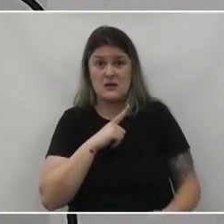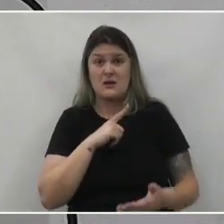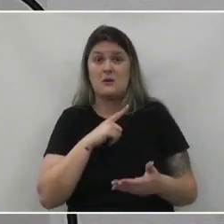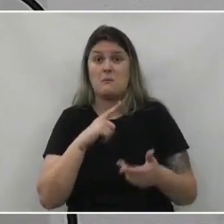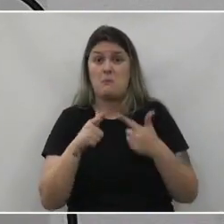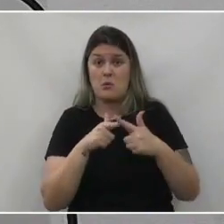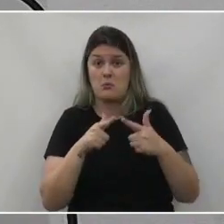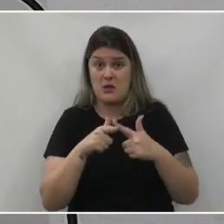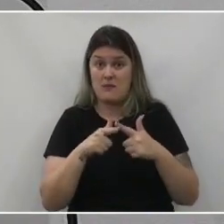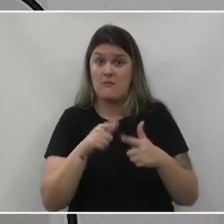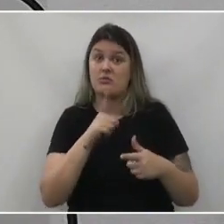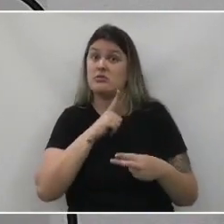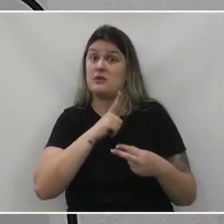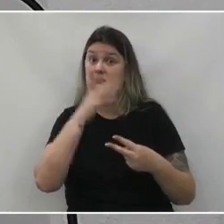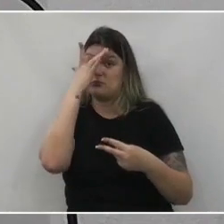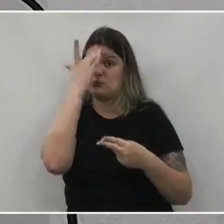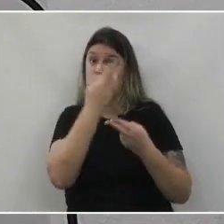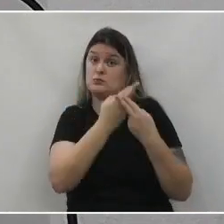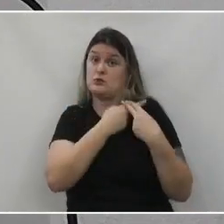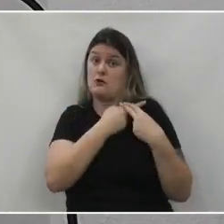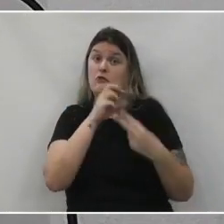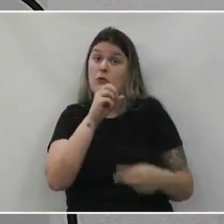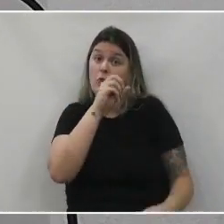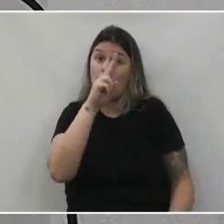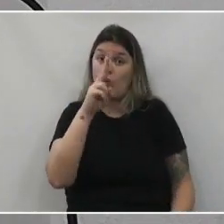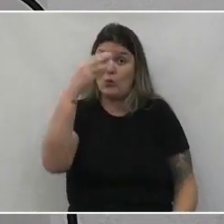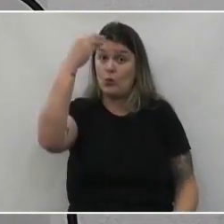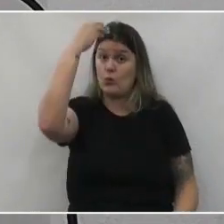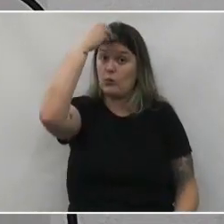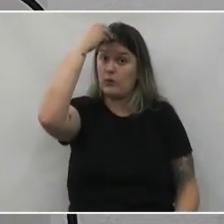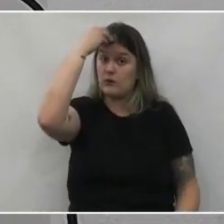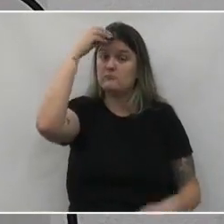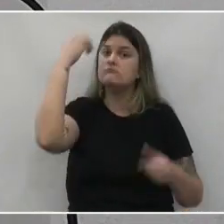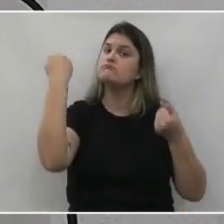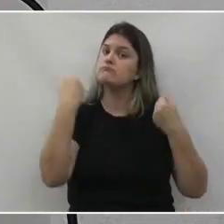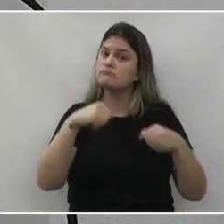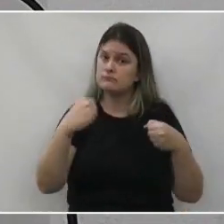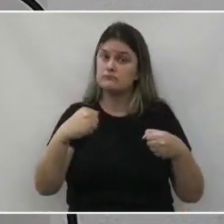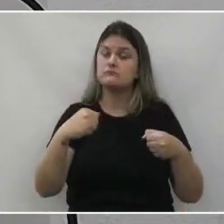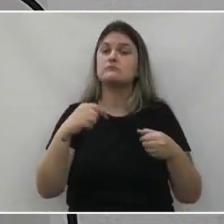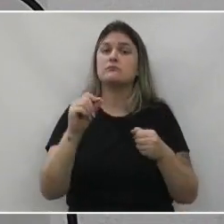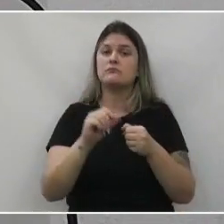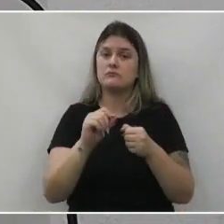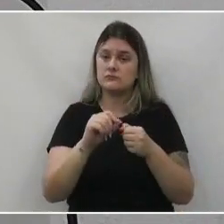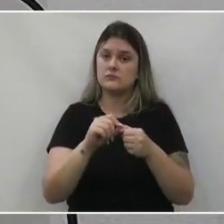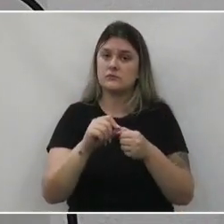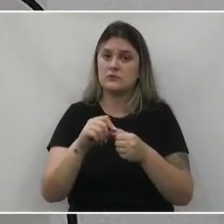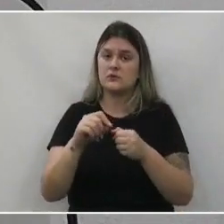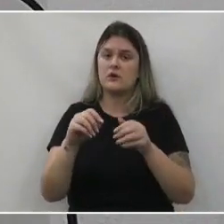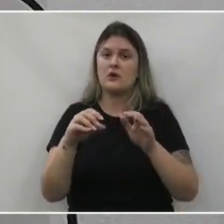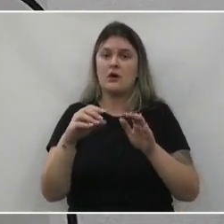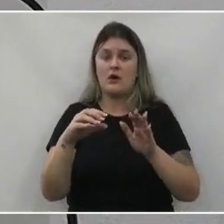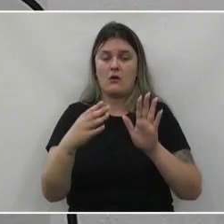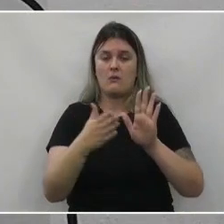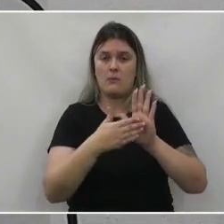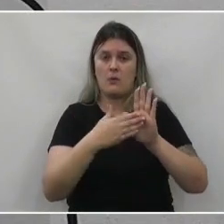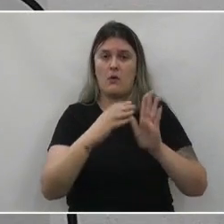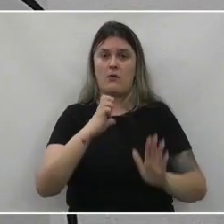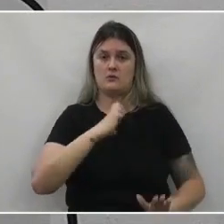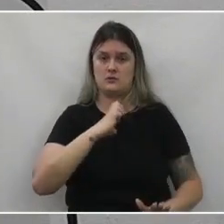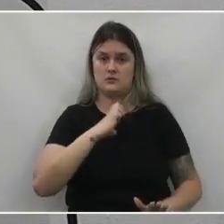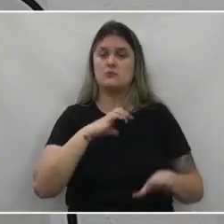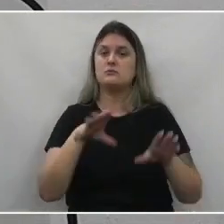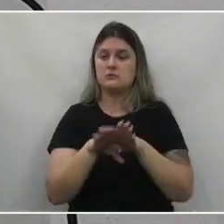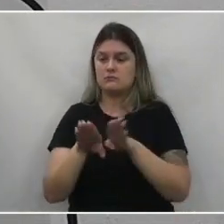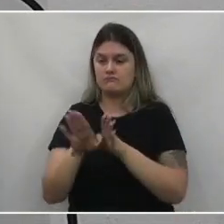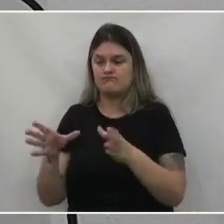responsáveis ou culpados, aplique-se exatamente através do Código de Ética e a